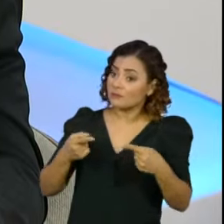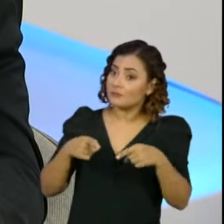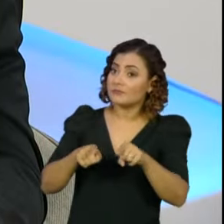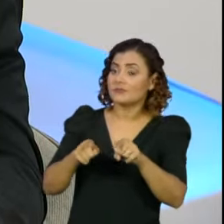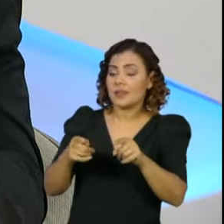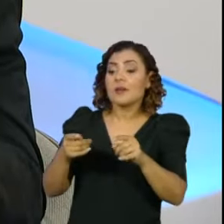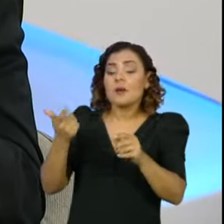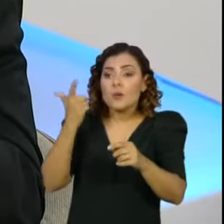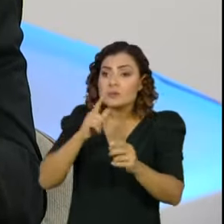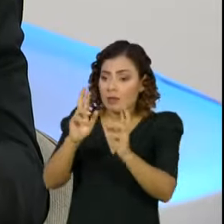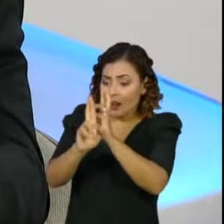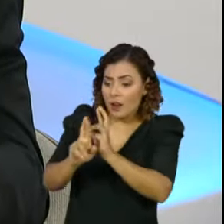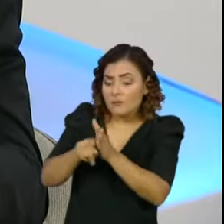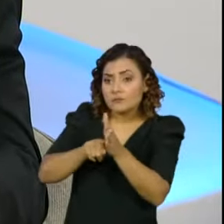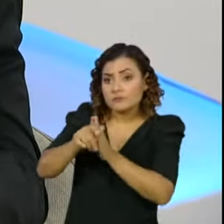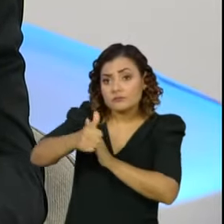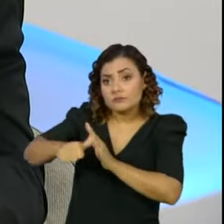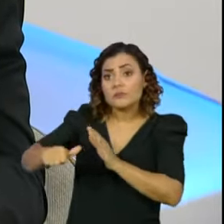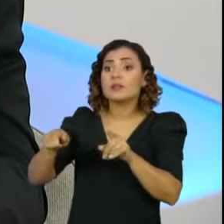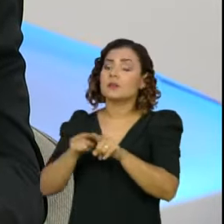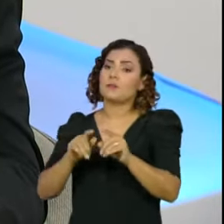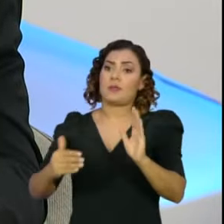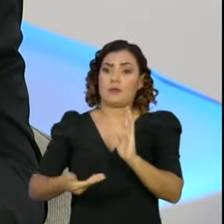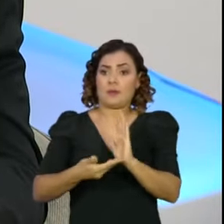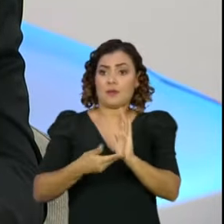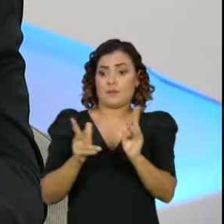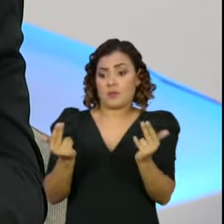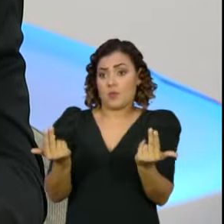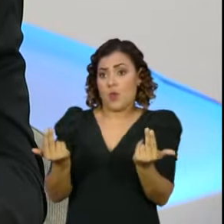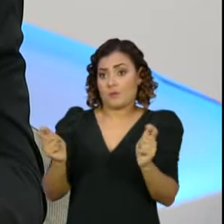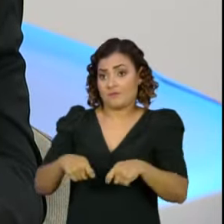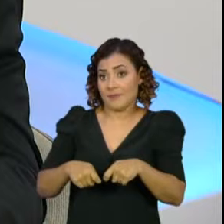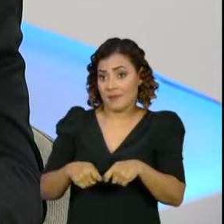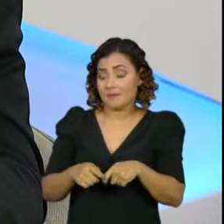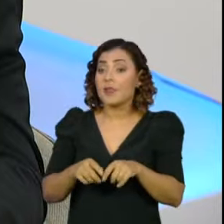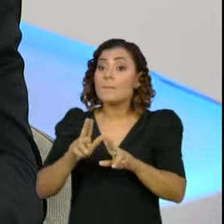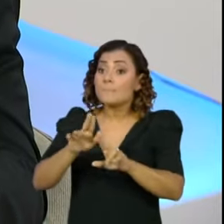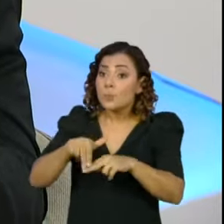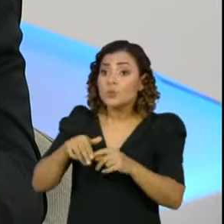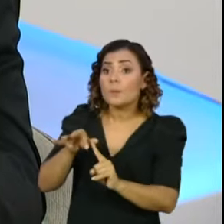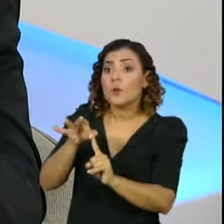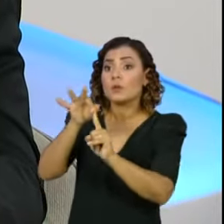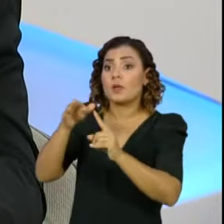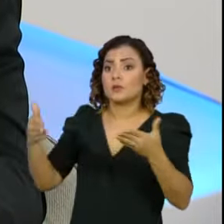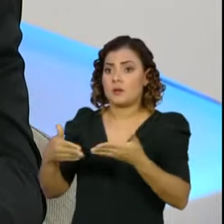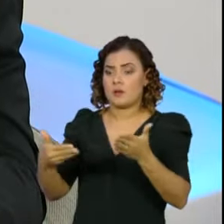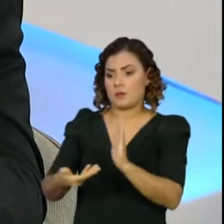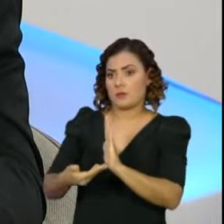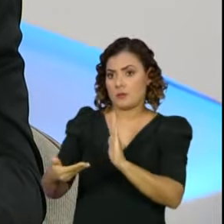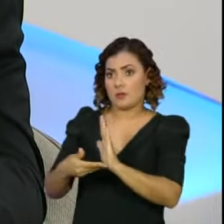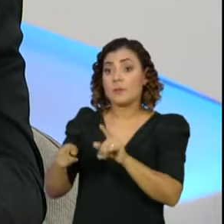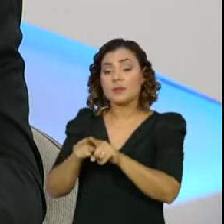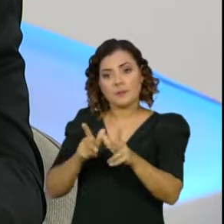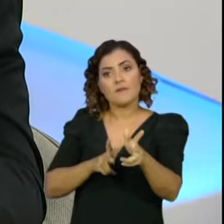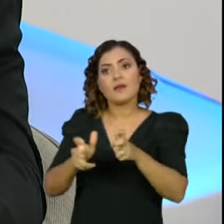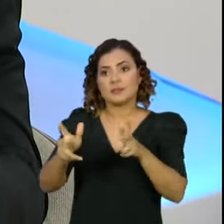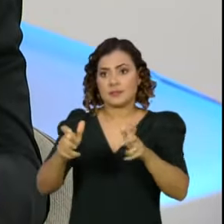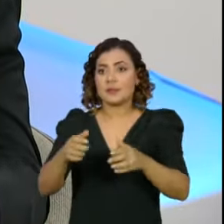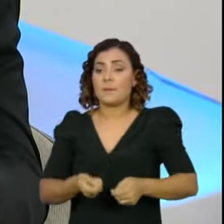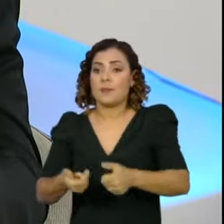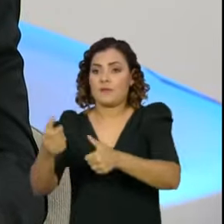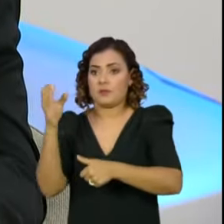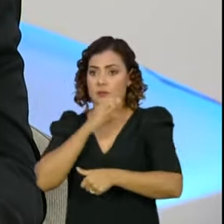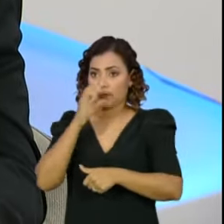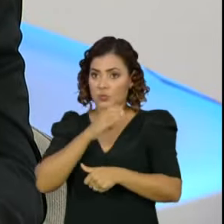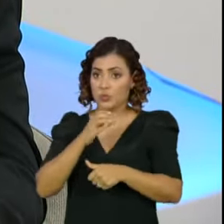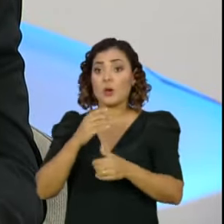apreciados pelo Senado e, evidentemente, que a Câmara pode fazer o mesmo. Eu sei que a prioridade da Câmara, nesse momento, também é a vacina e o auxílio emergencial.